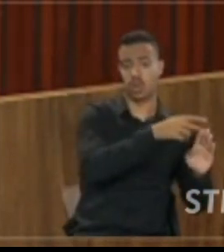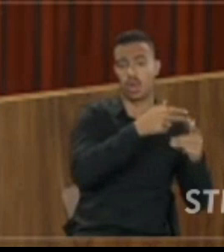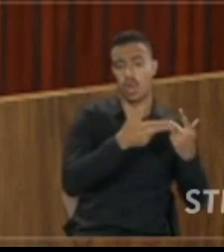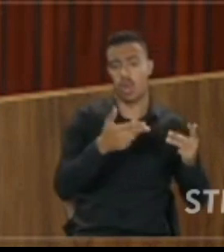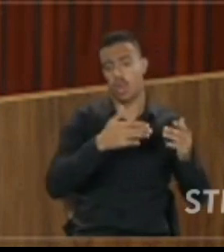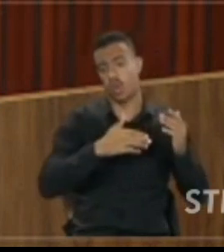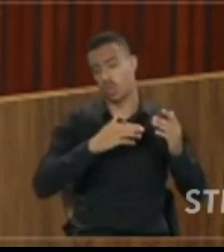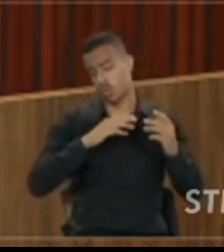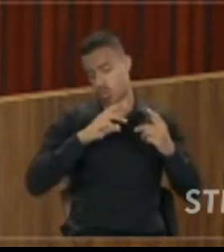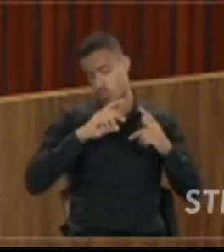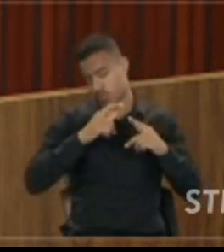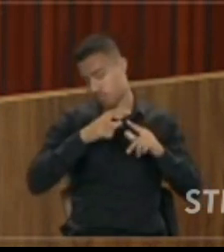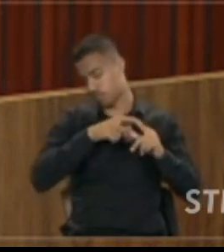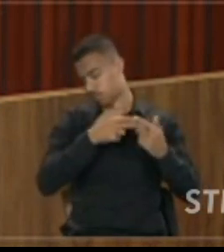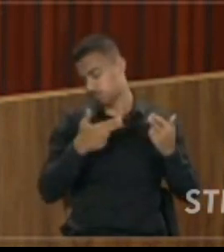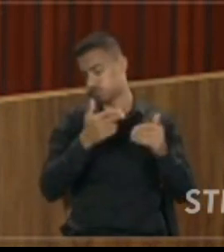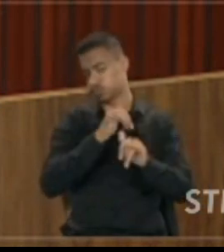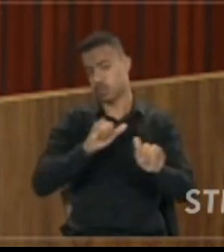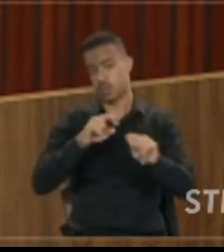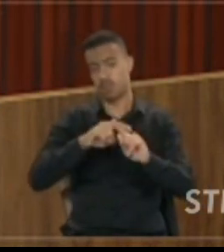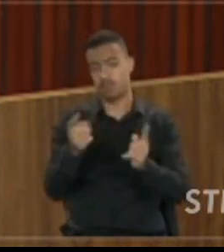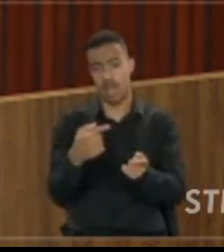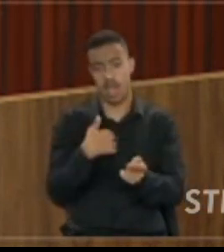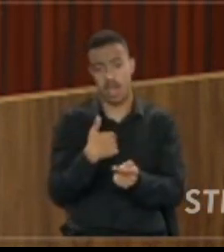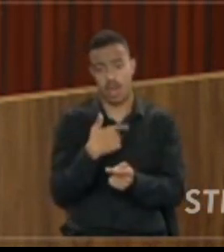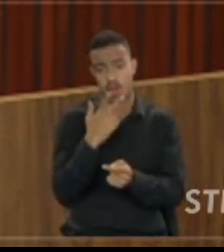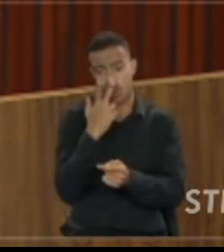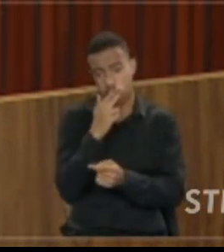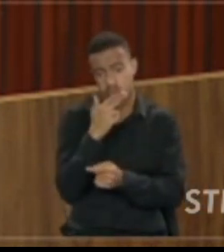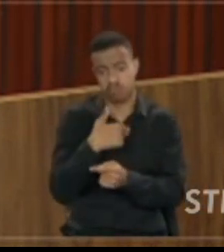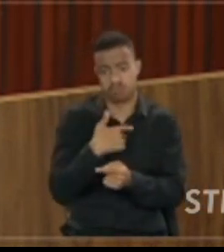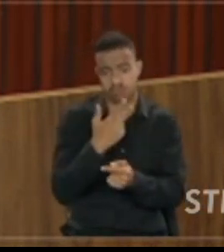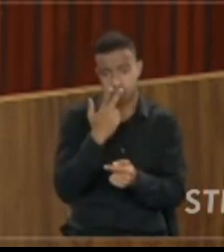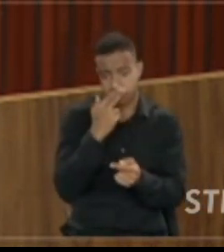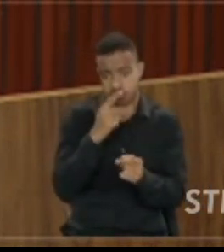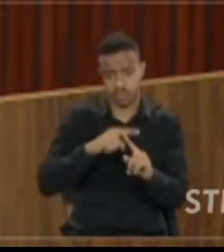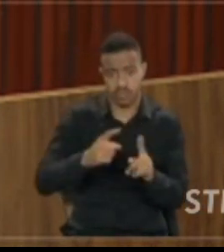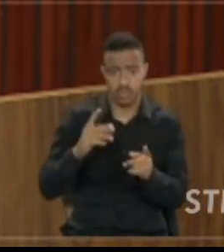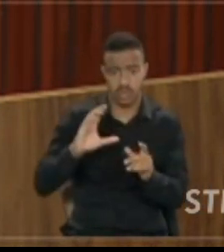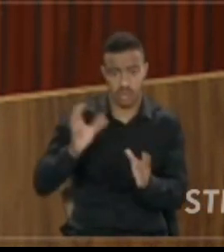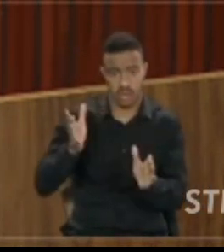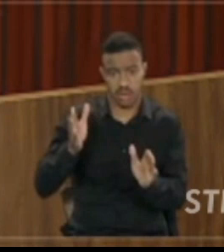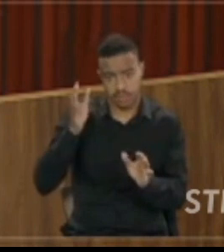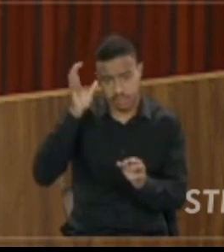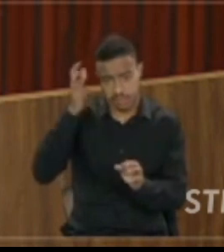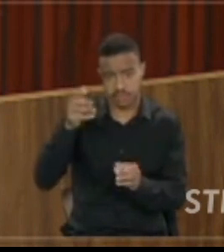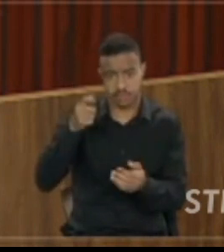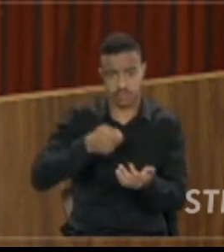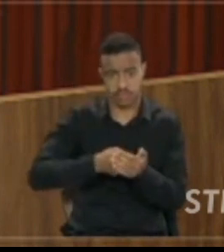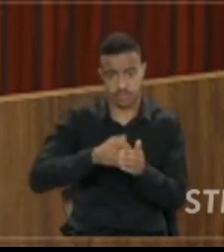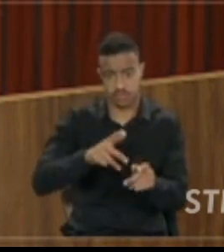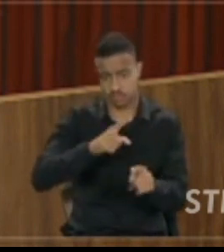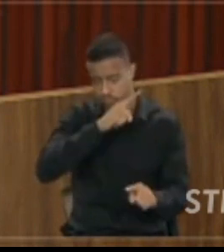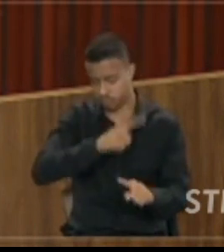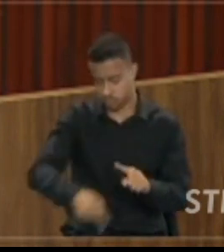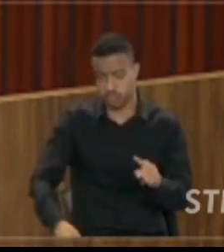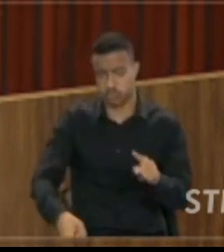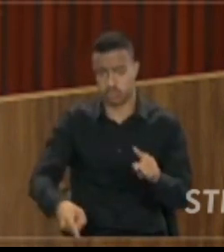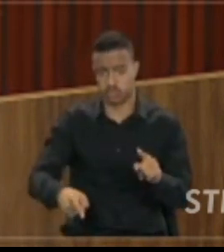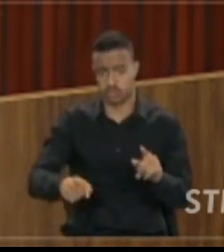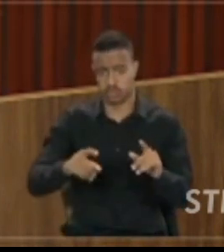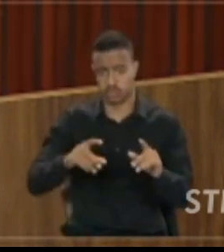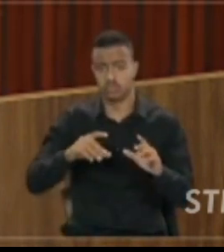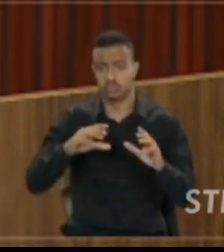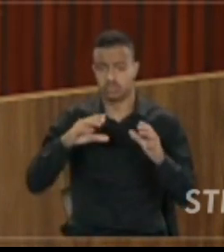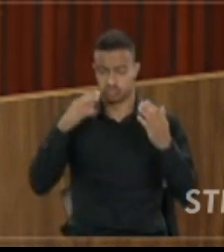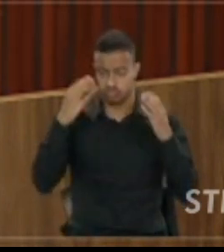distribuição e tudo mais. Então, só para que eu não pareça incongruente com a decisão que eu já preferi, que foi de proibição desse conteúdo do kit gay,